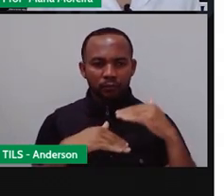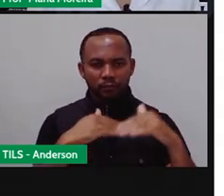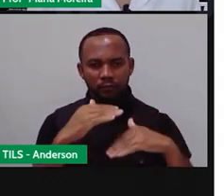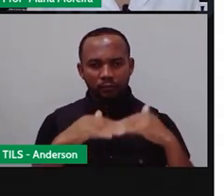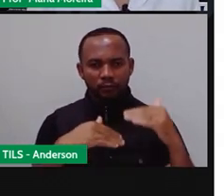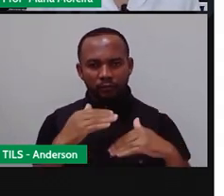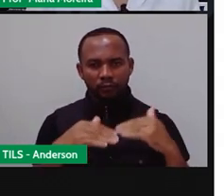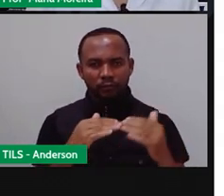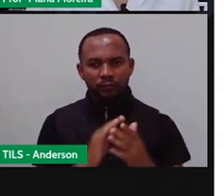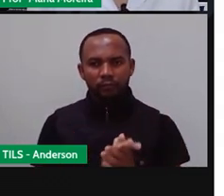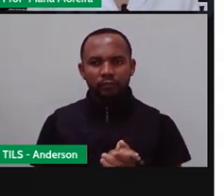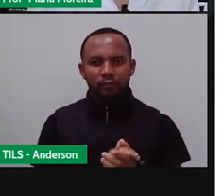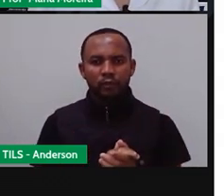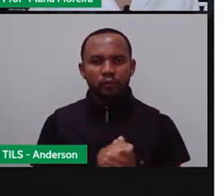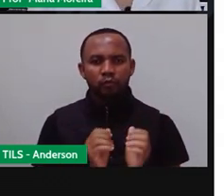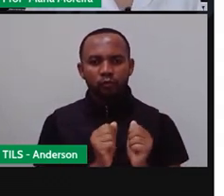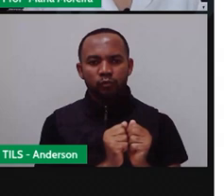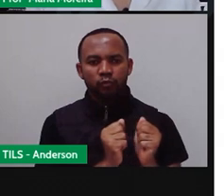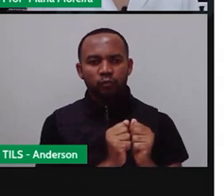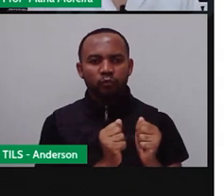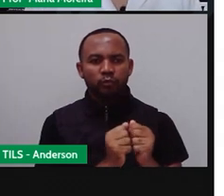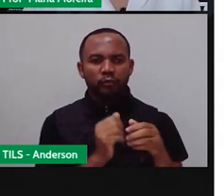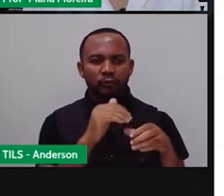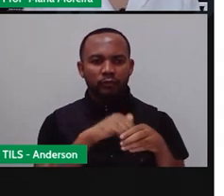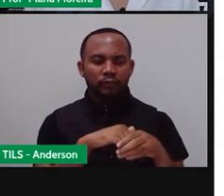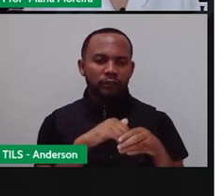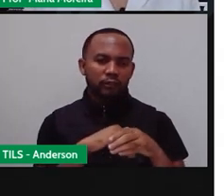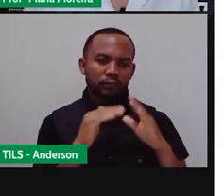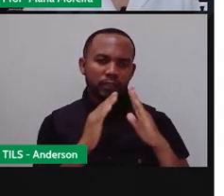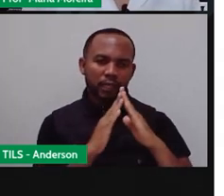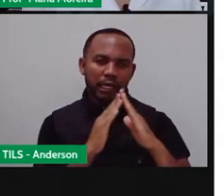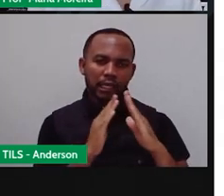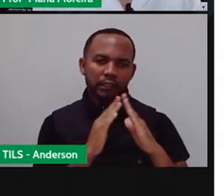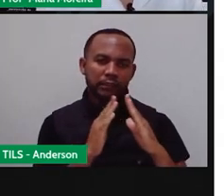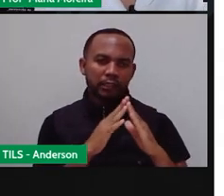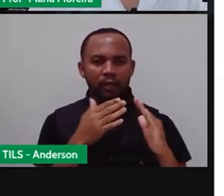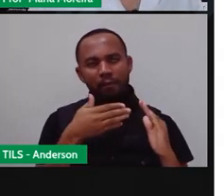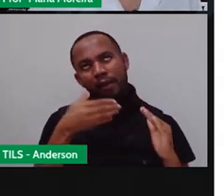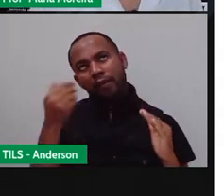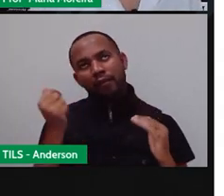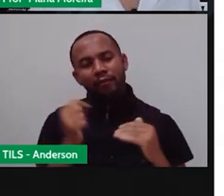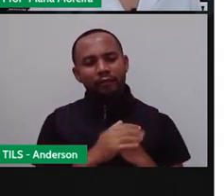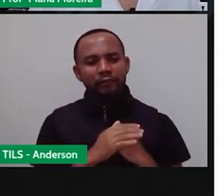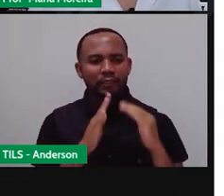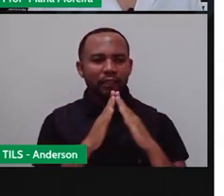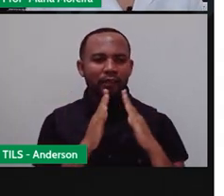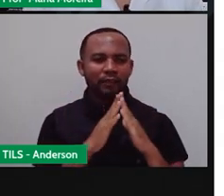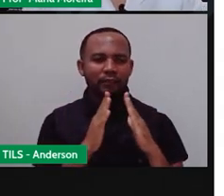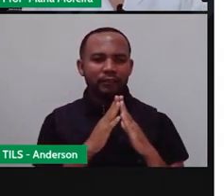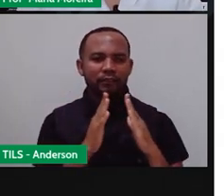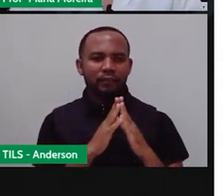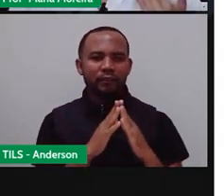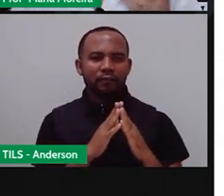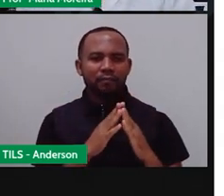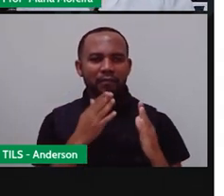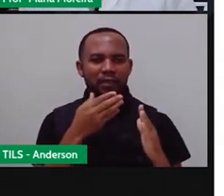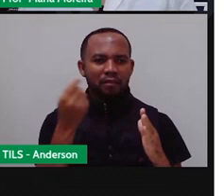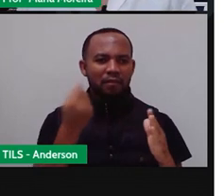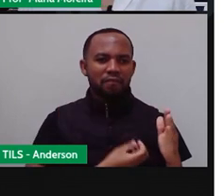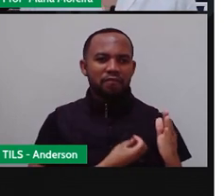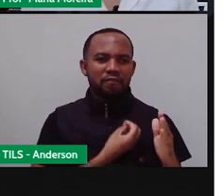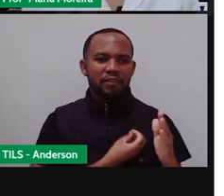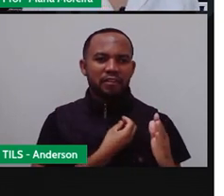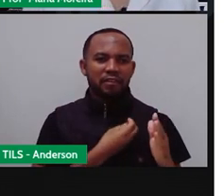acabavam escolhendo aí o conforto do cativeiro, né? O conforto de se morar em uma casa do que a